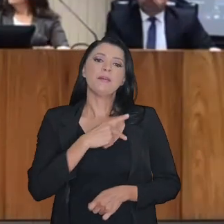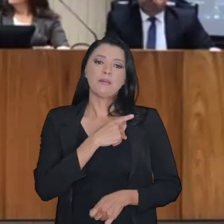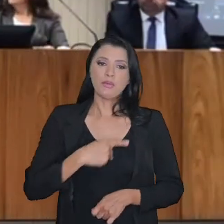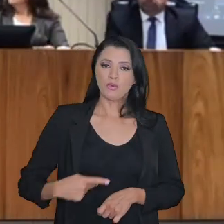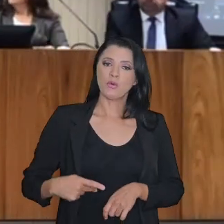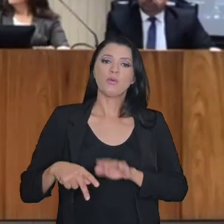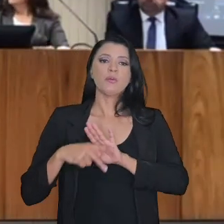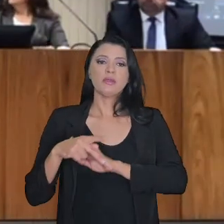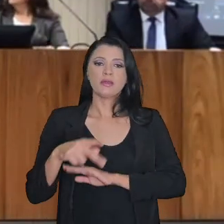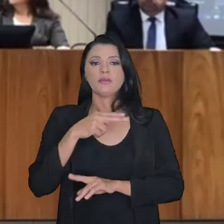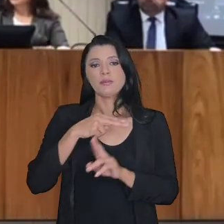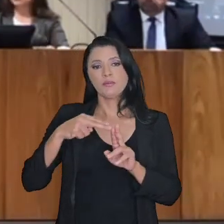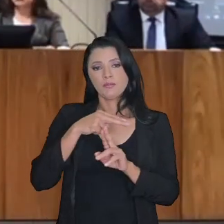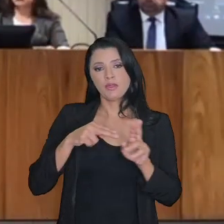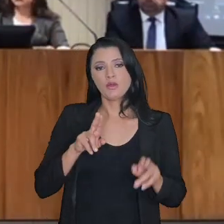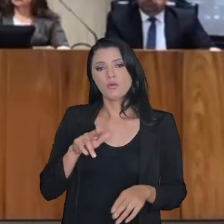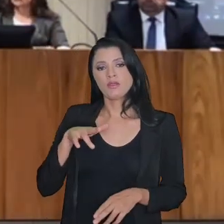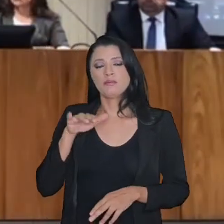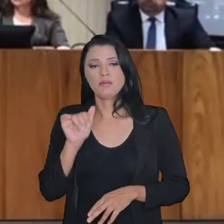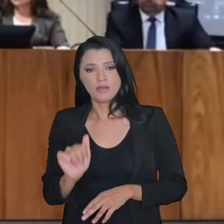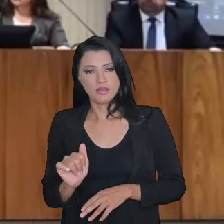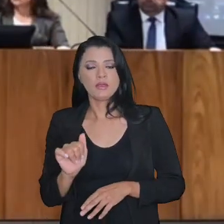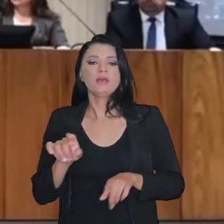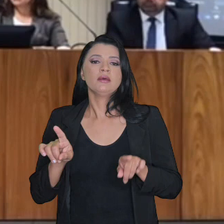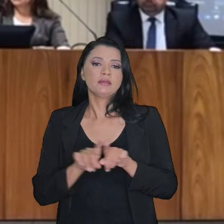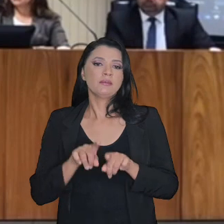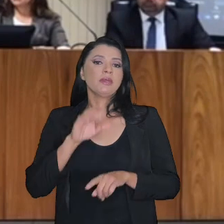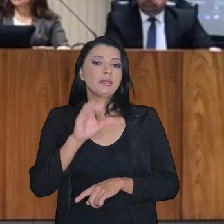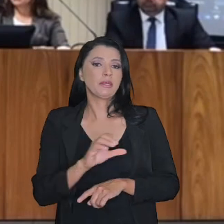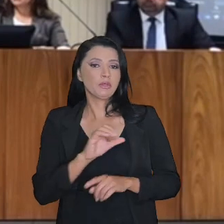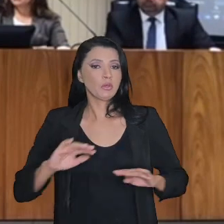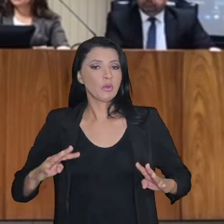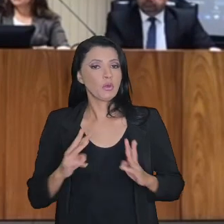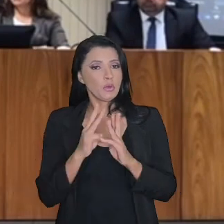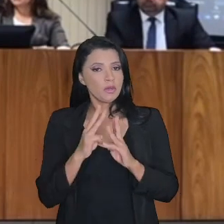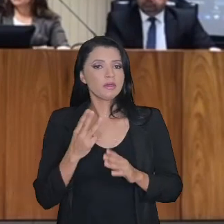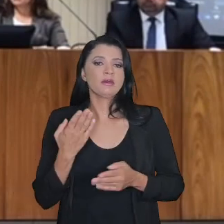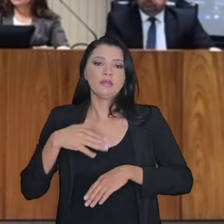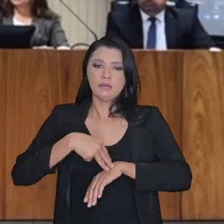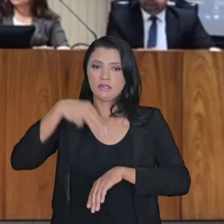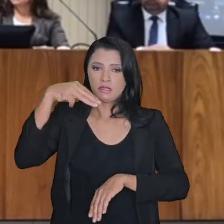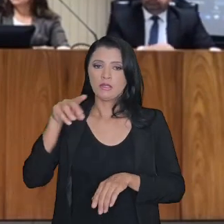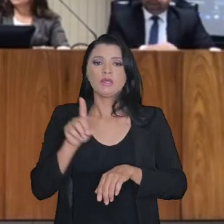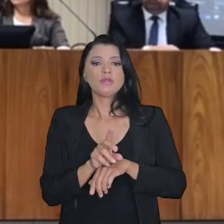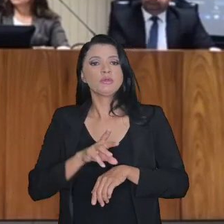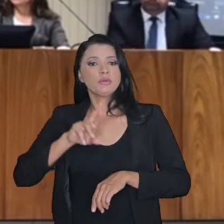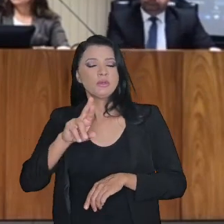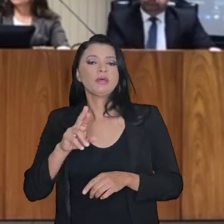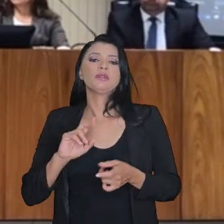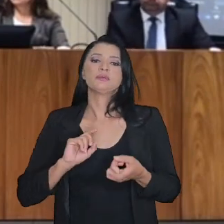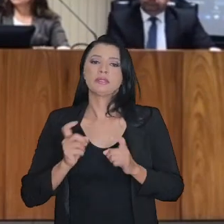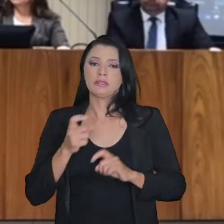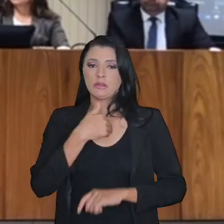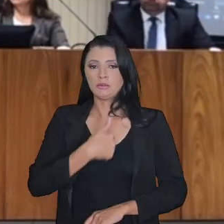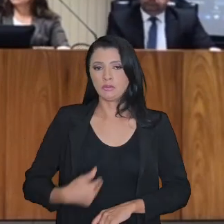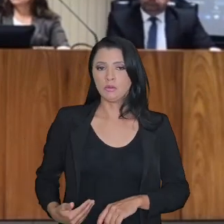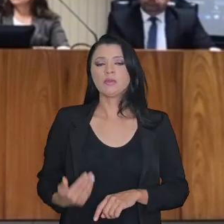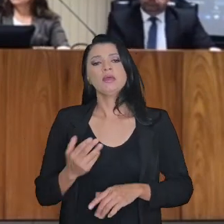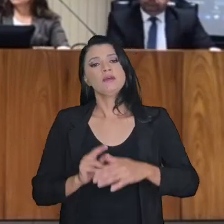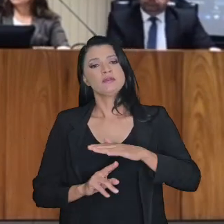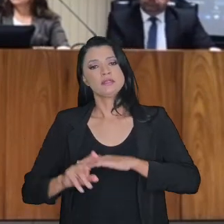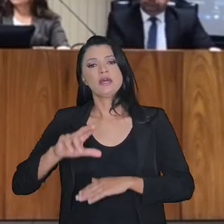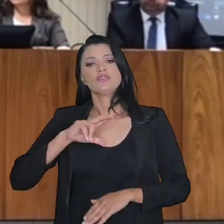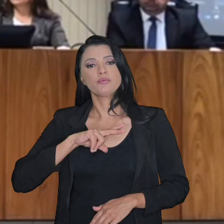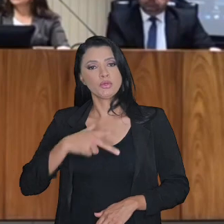tributário pela Universidade Católica de Brasília, doutorando em administração pública na Universidade de Lisboa, é auditor